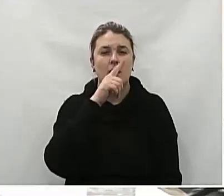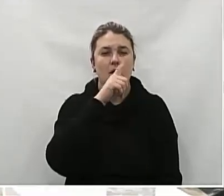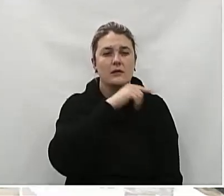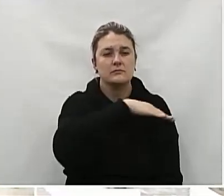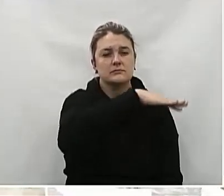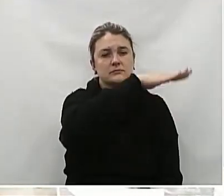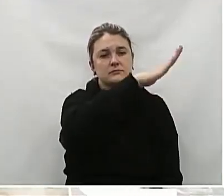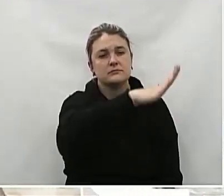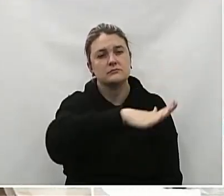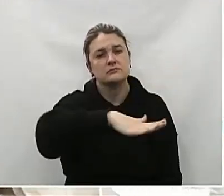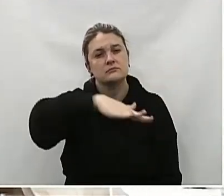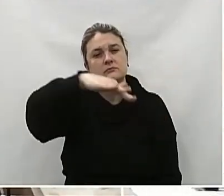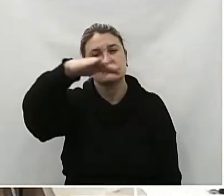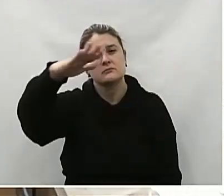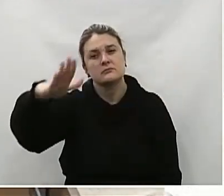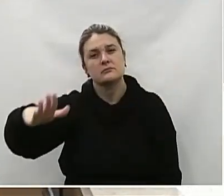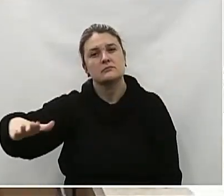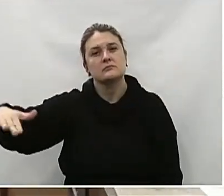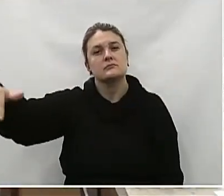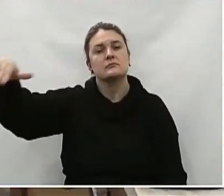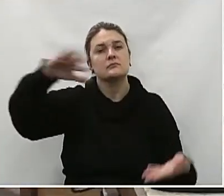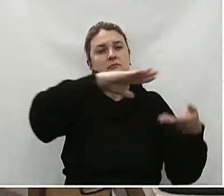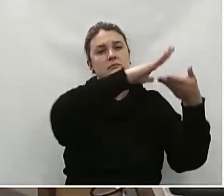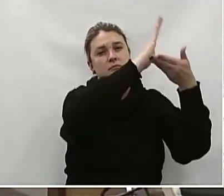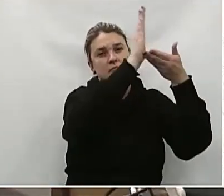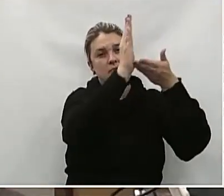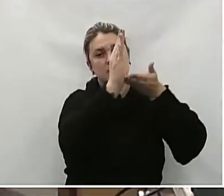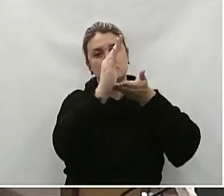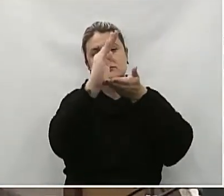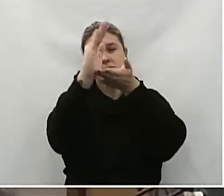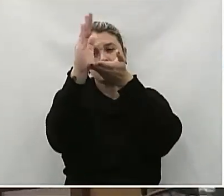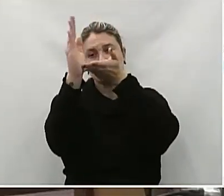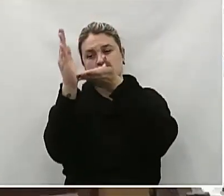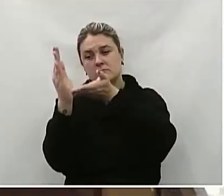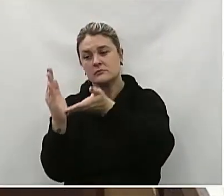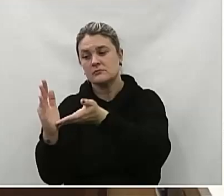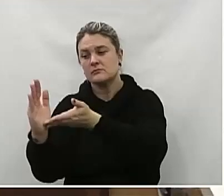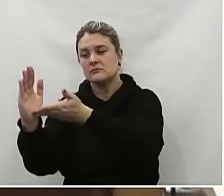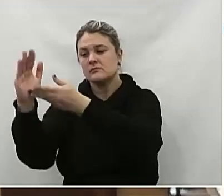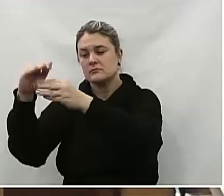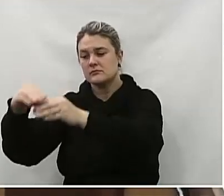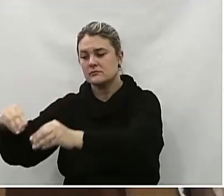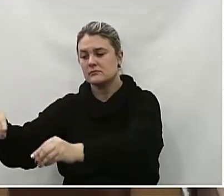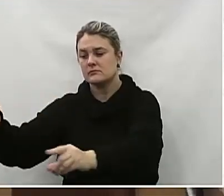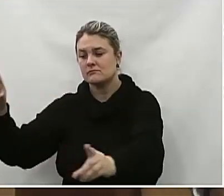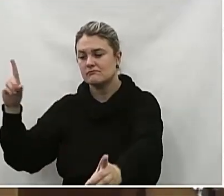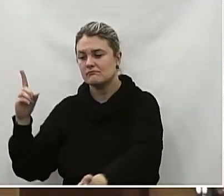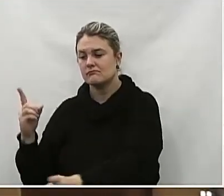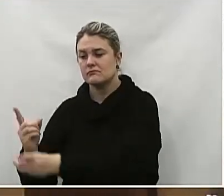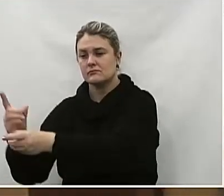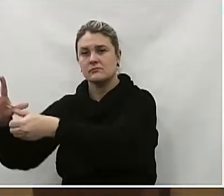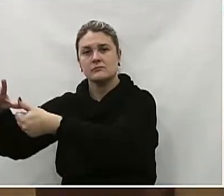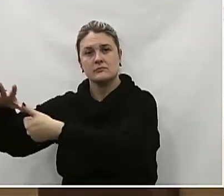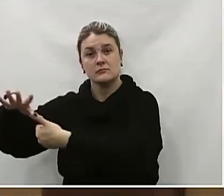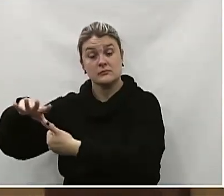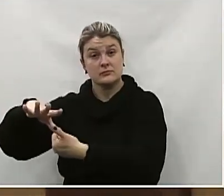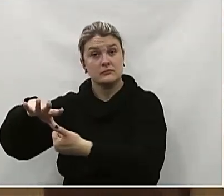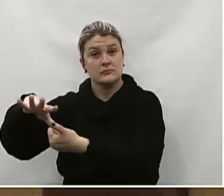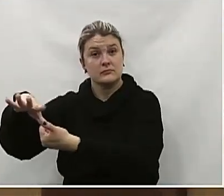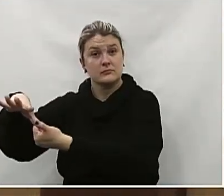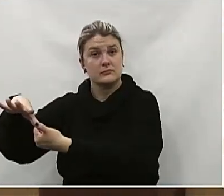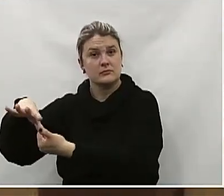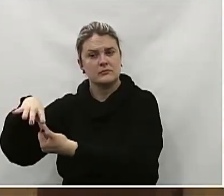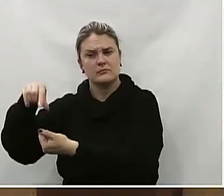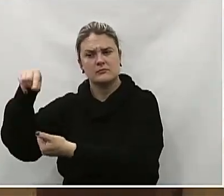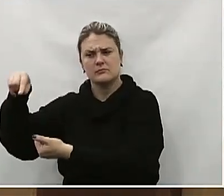própria Eternamente imerso e esplêndido, ao som do mar e à luz do céu profundo Fulguras, Brasil,